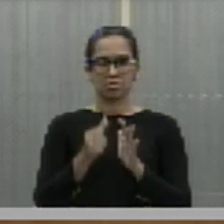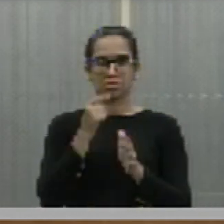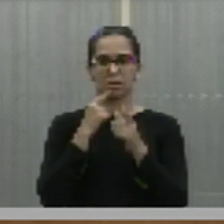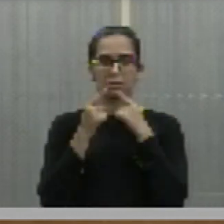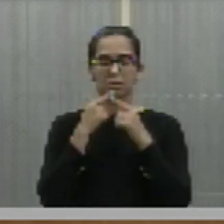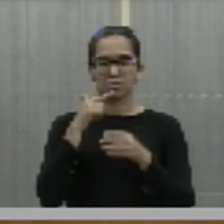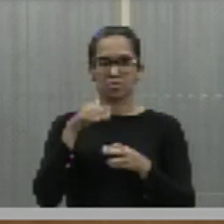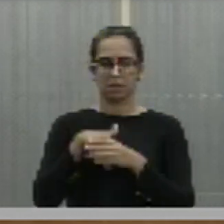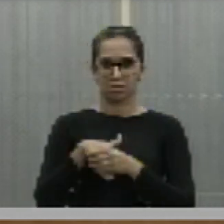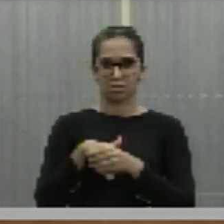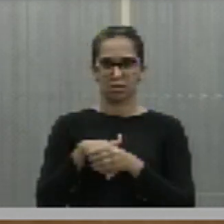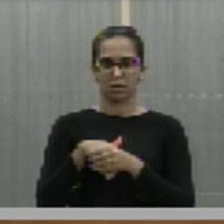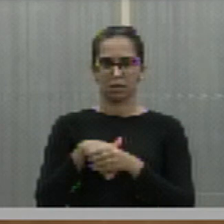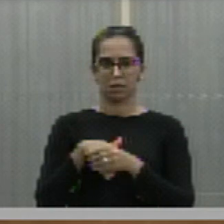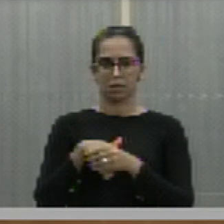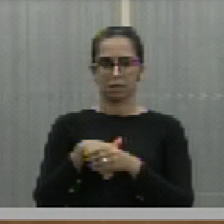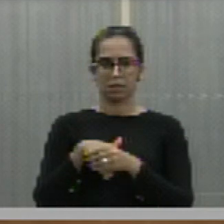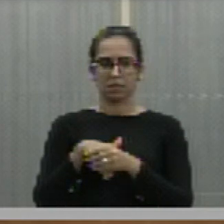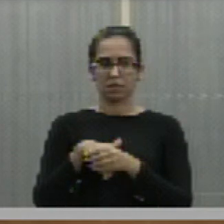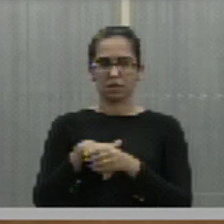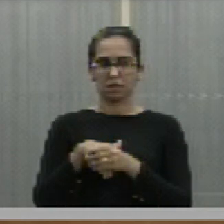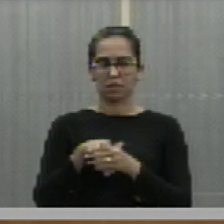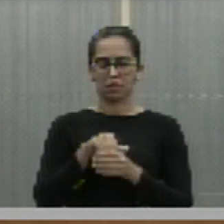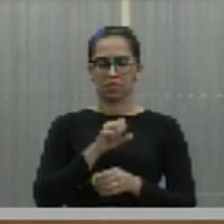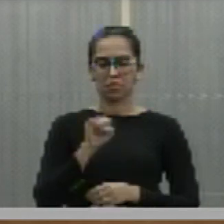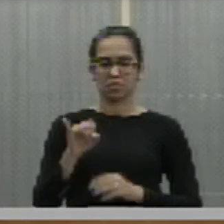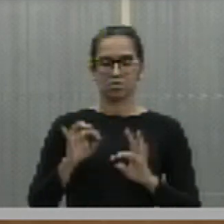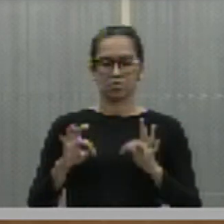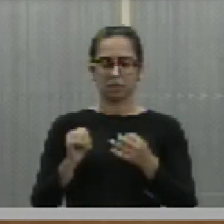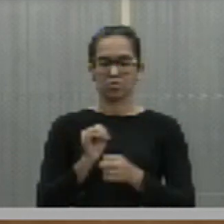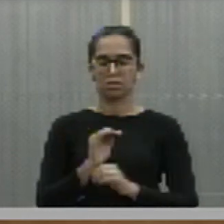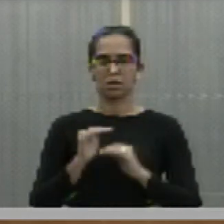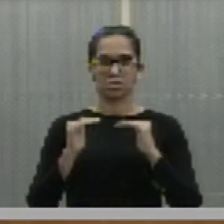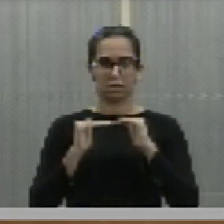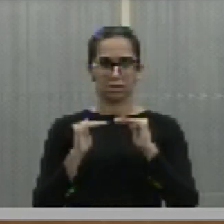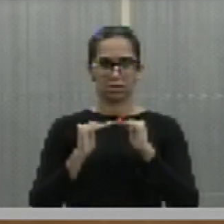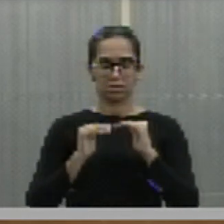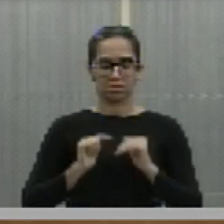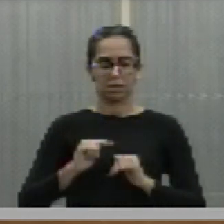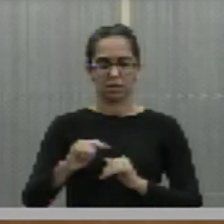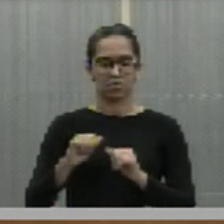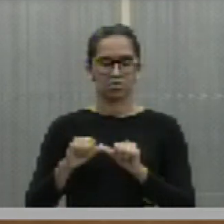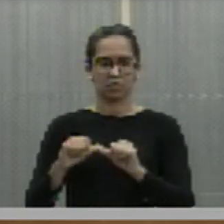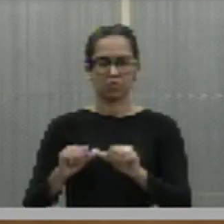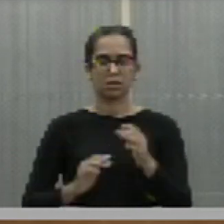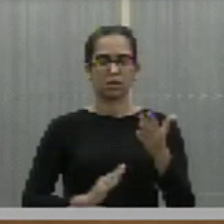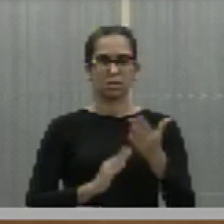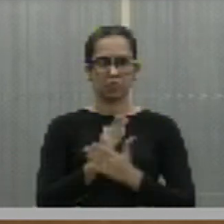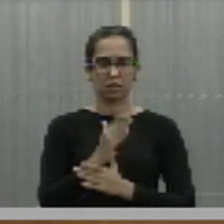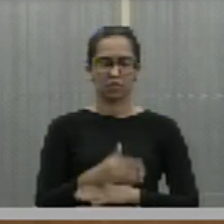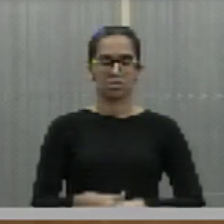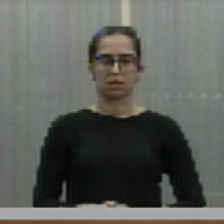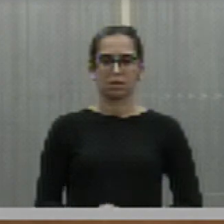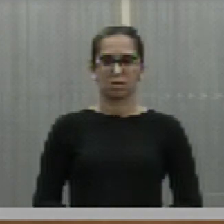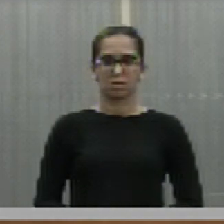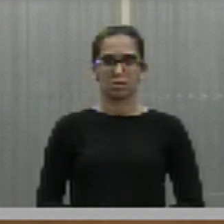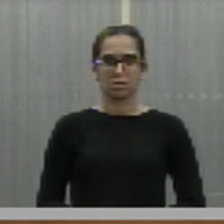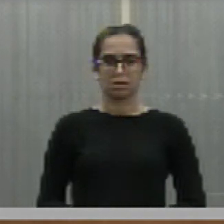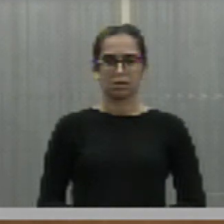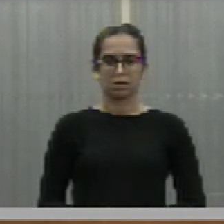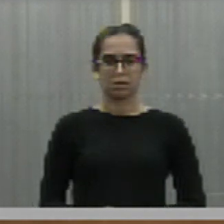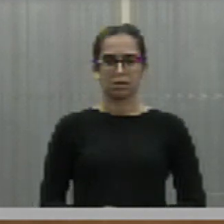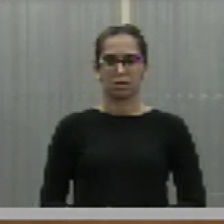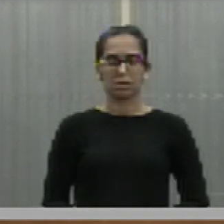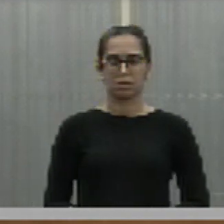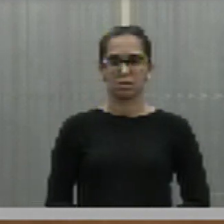discussão e votação. Deputadas e deputadas que aprovam, permaneçam como estão. Aprovado. Projeto